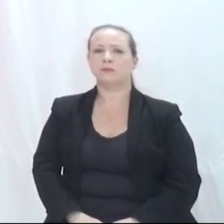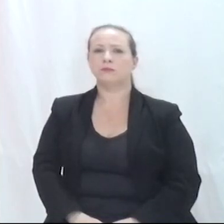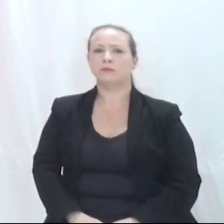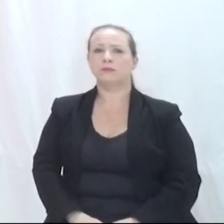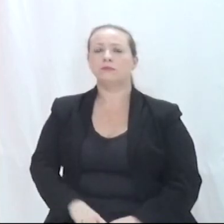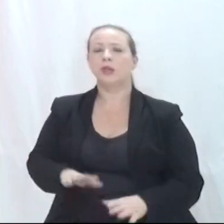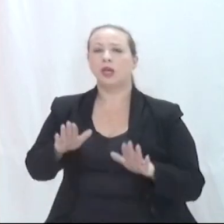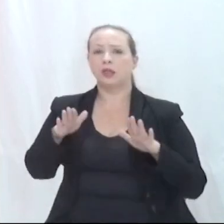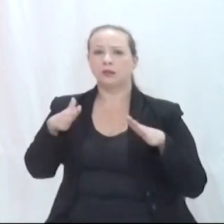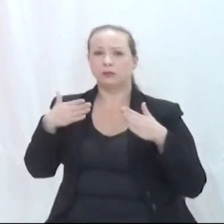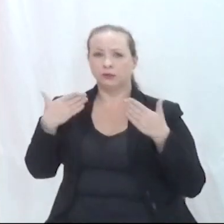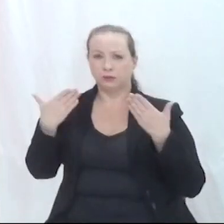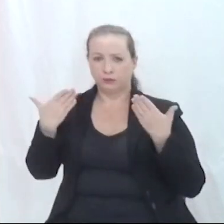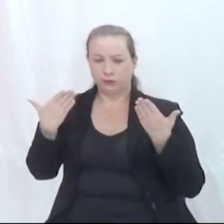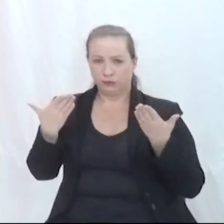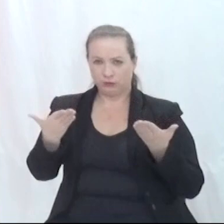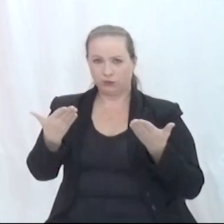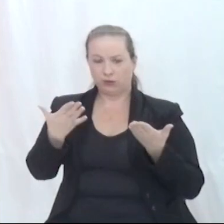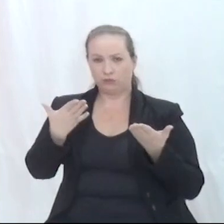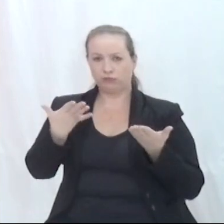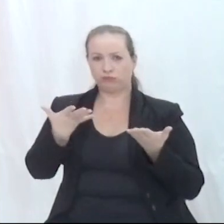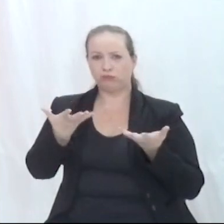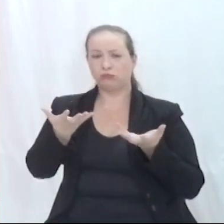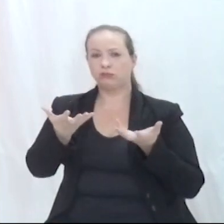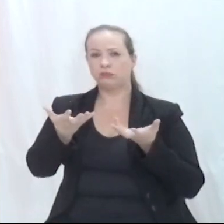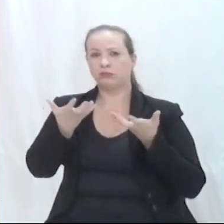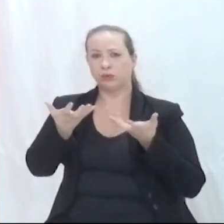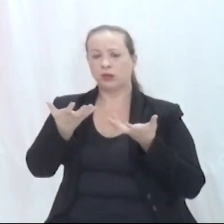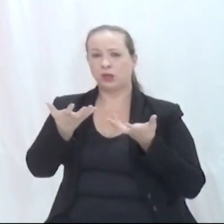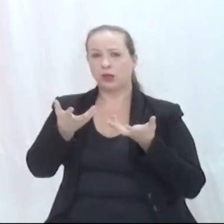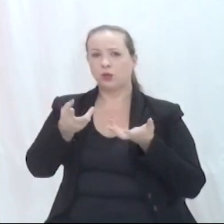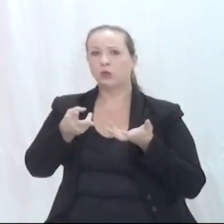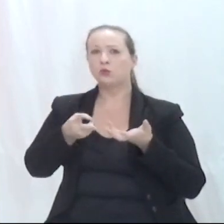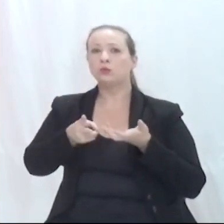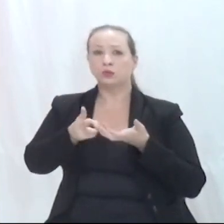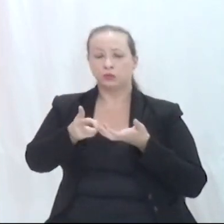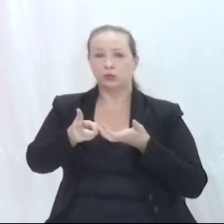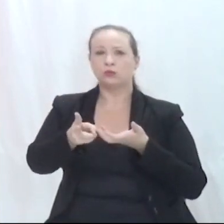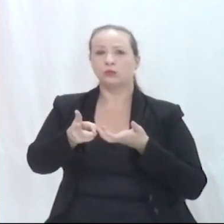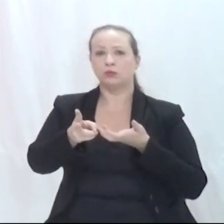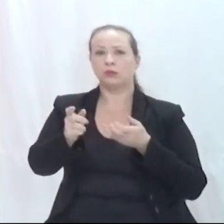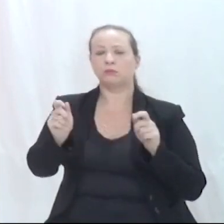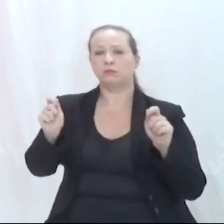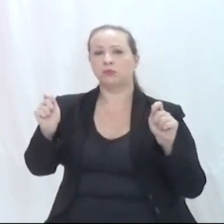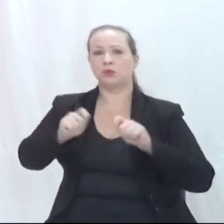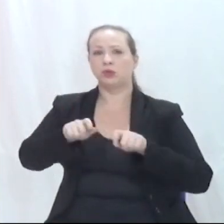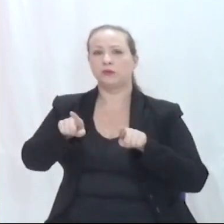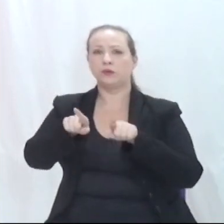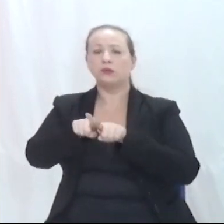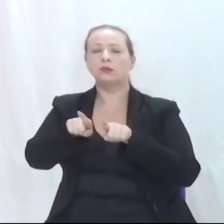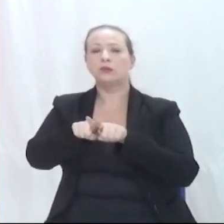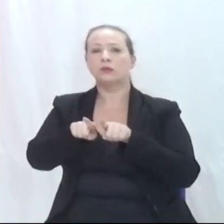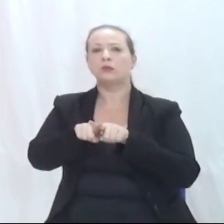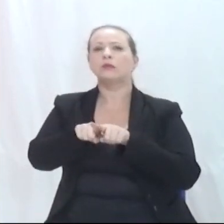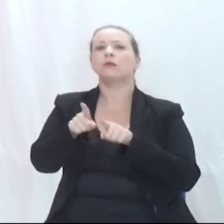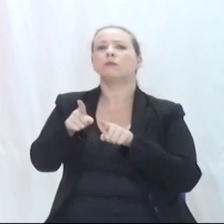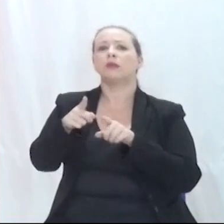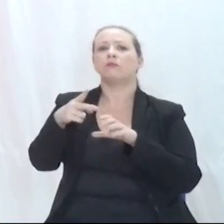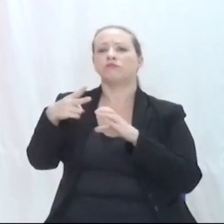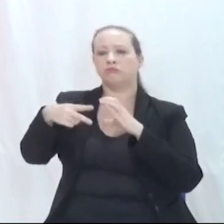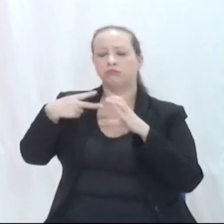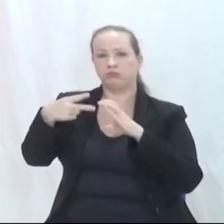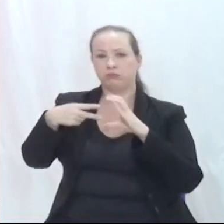Então, quem gostaria de usar a palavra, vamos dar o encaminhamento final, para que possamos, então, encaminhar a Câmara de Vereadores.